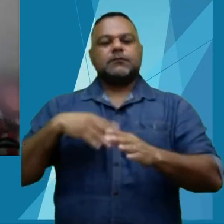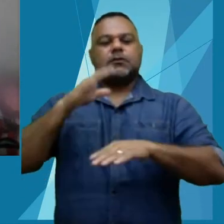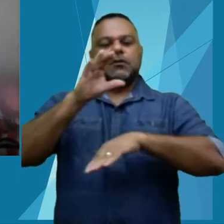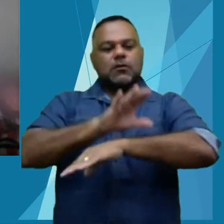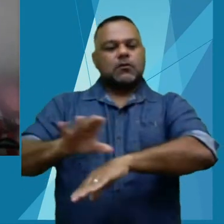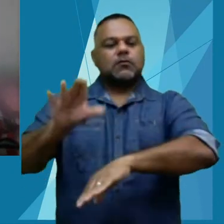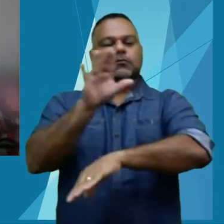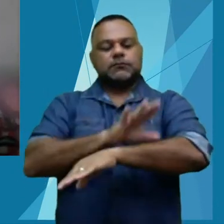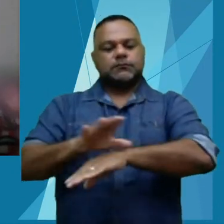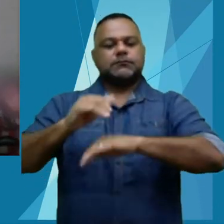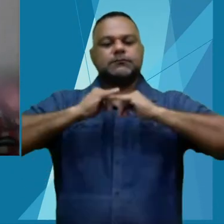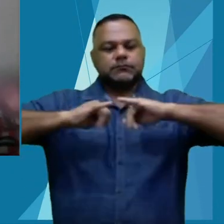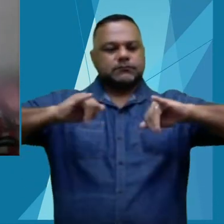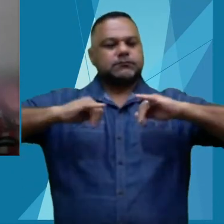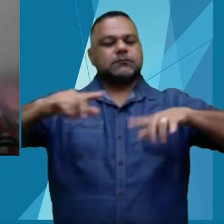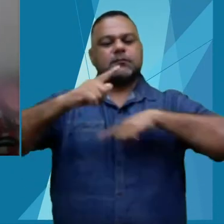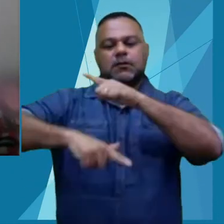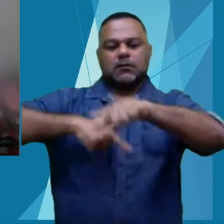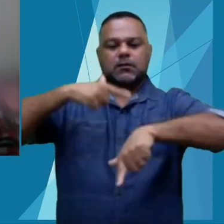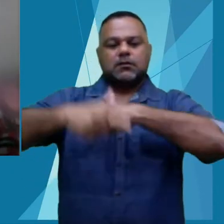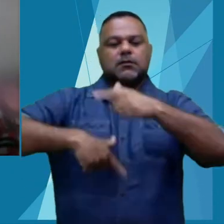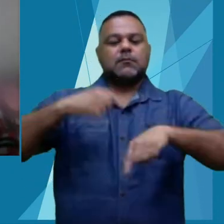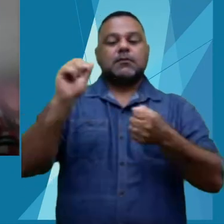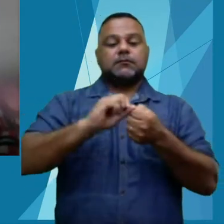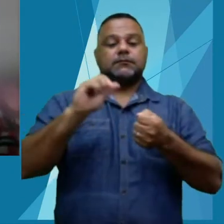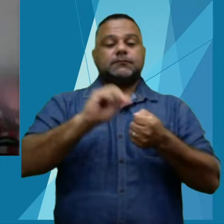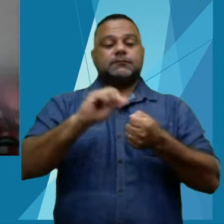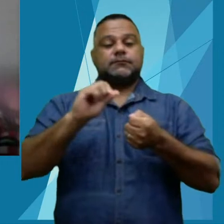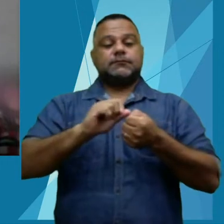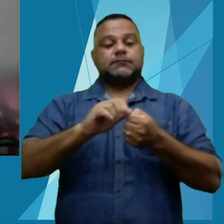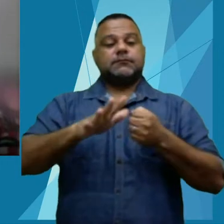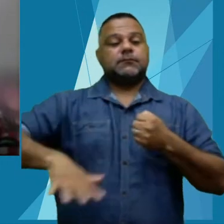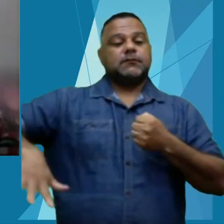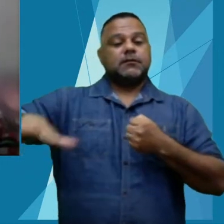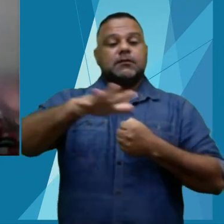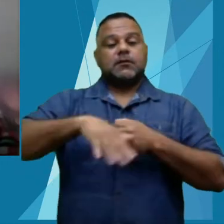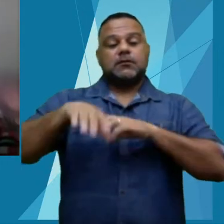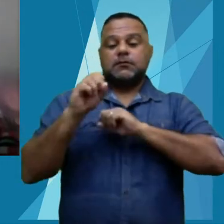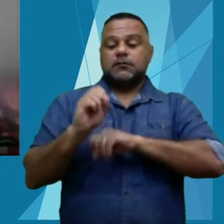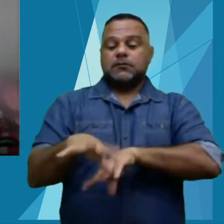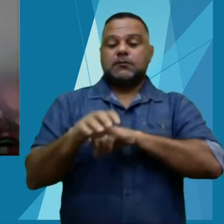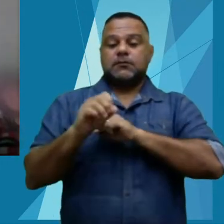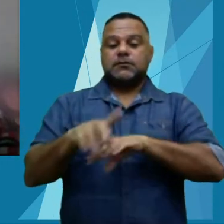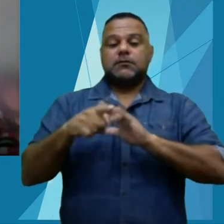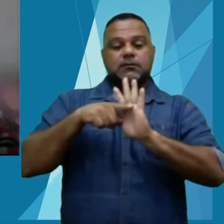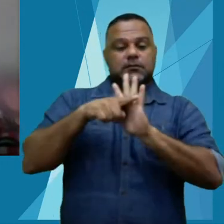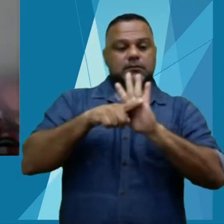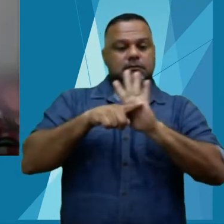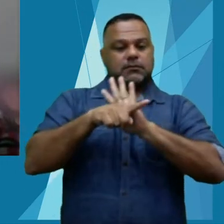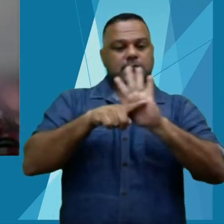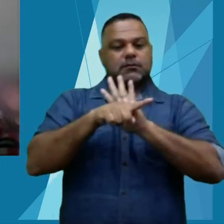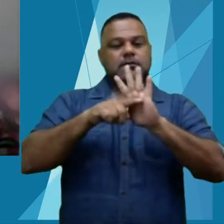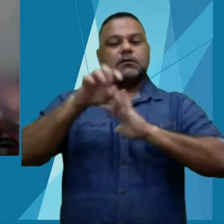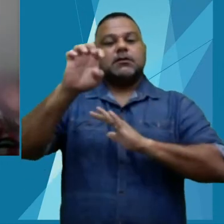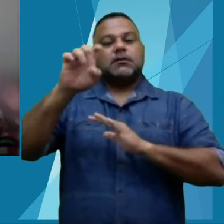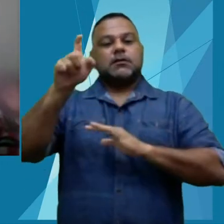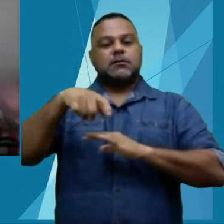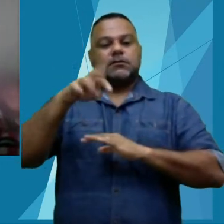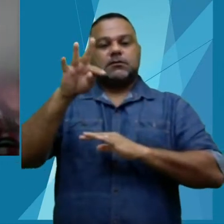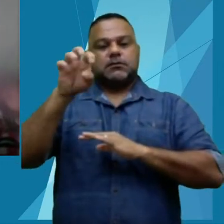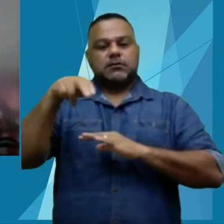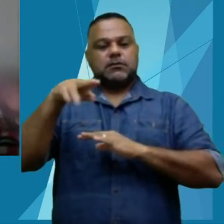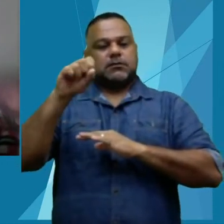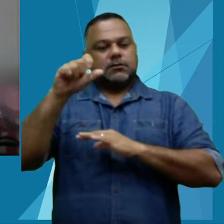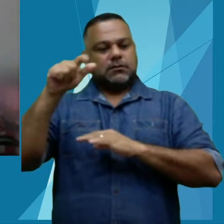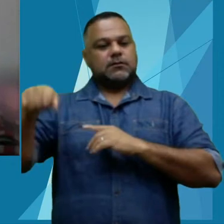publicação dos trabalhos desenvolvidos no âmbito do ensino, da pesquisa e da extensão, por